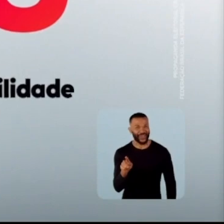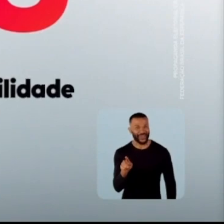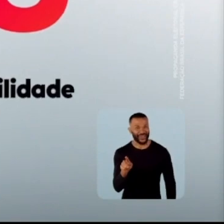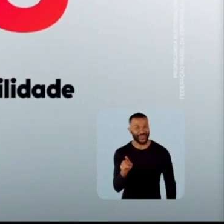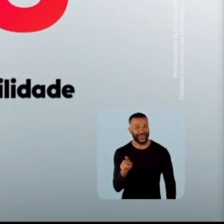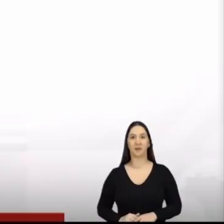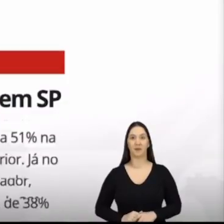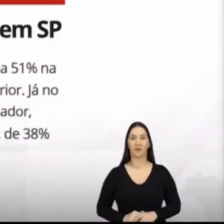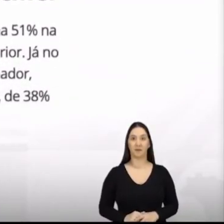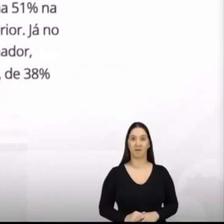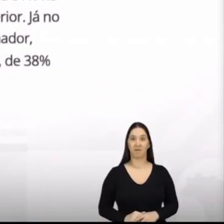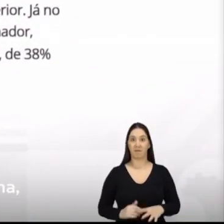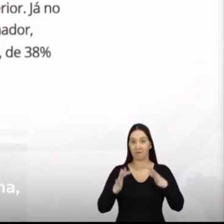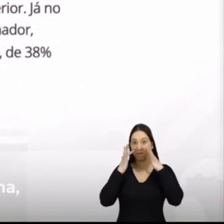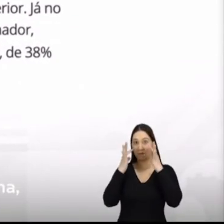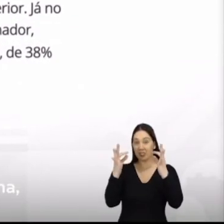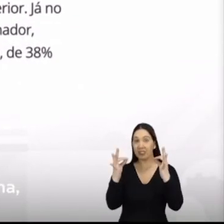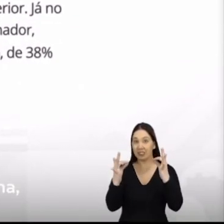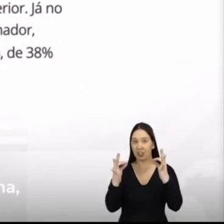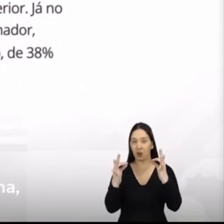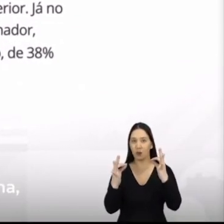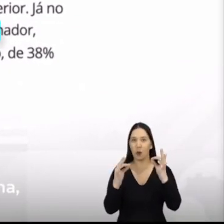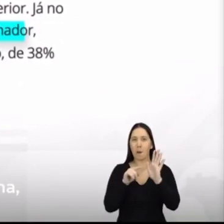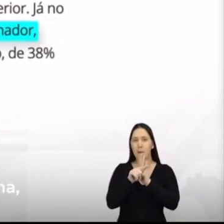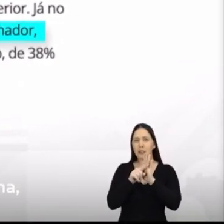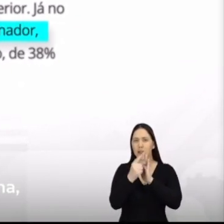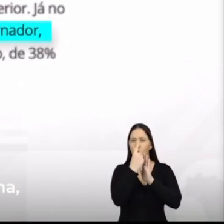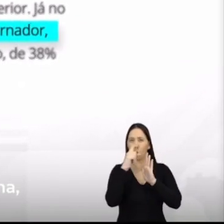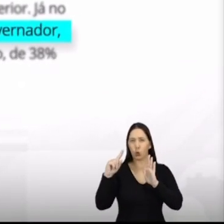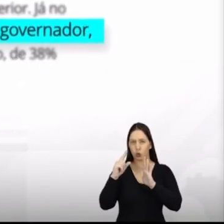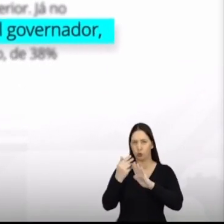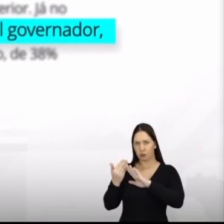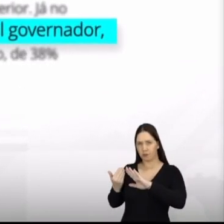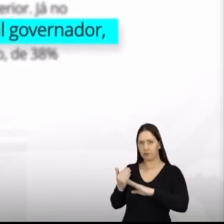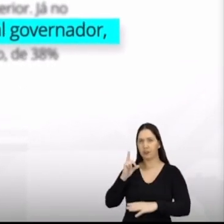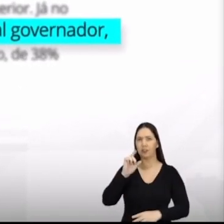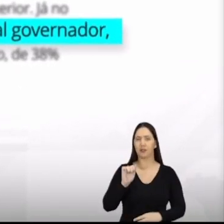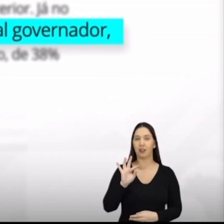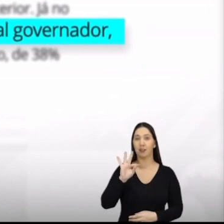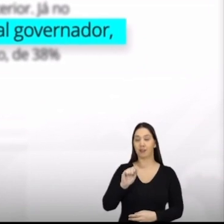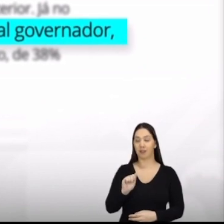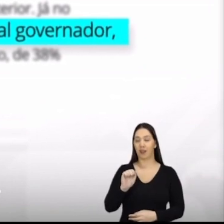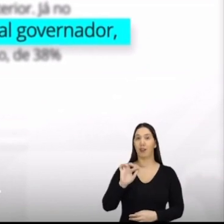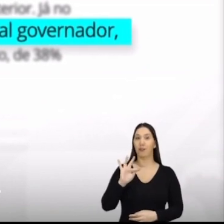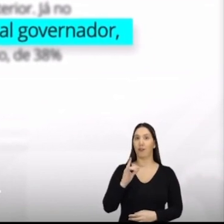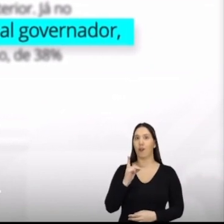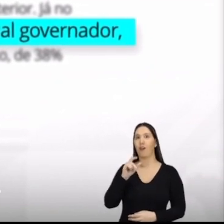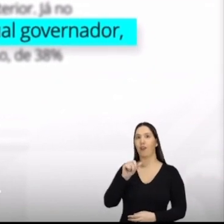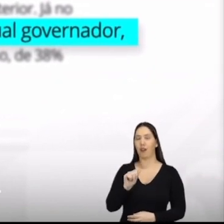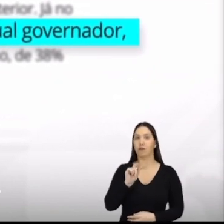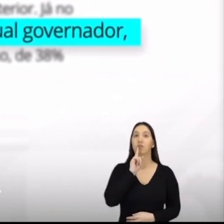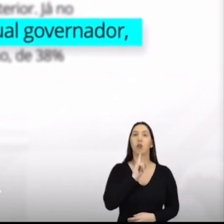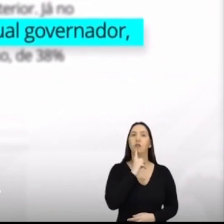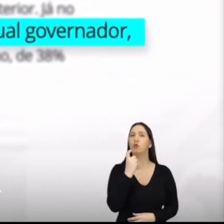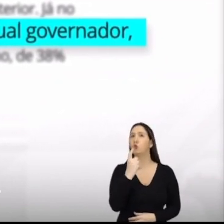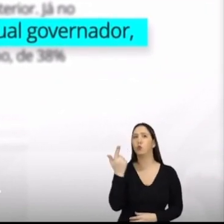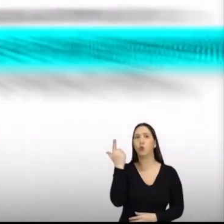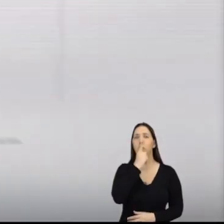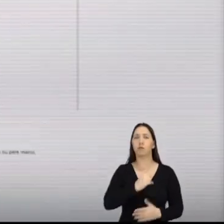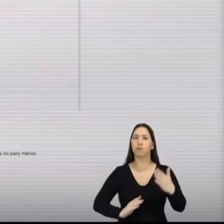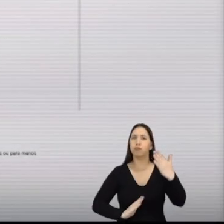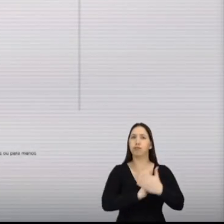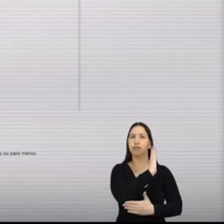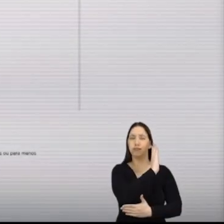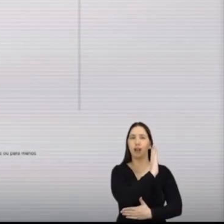professor! Atenção! De acordo com a última pesquisa Datafolha, Rodrigo é o único que pode ganhar do candidato petista no segundo